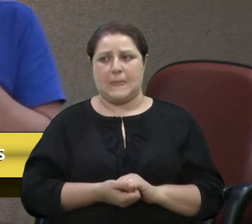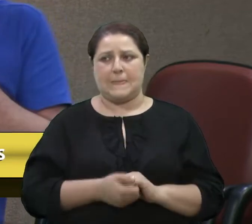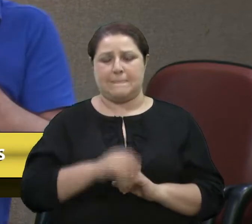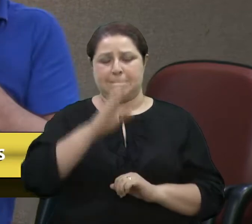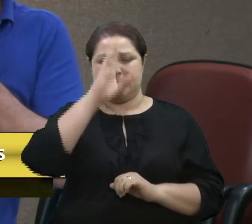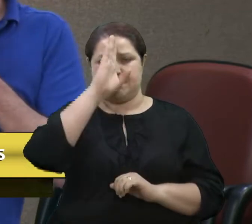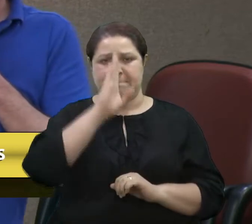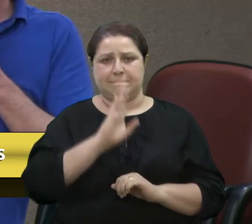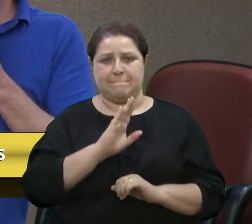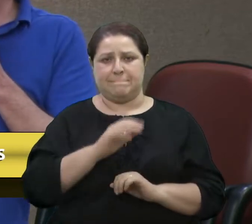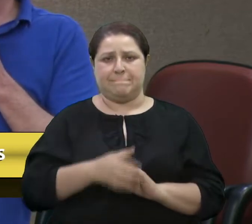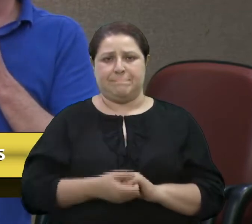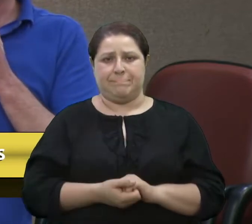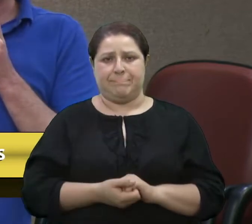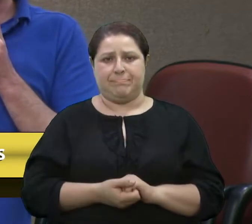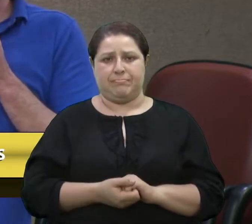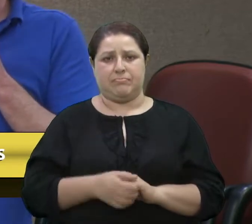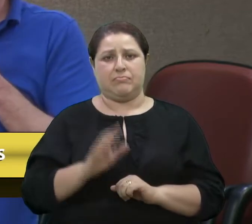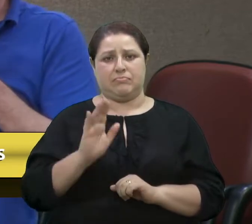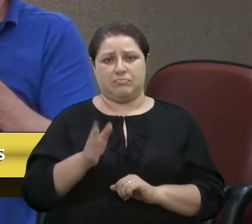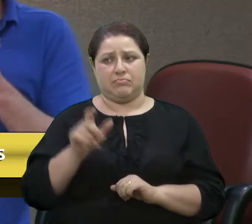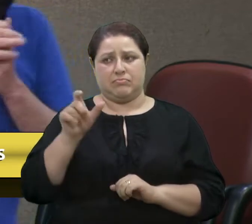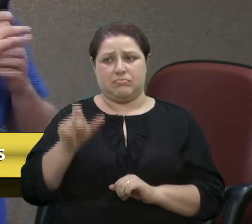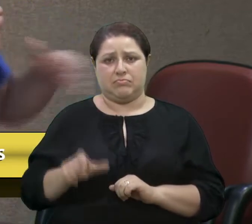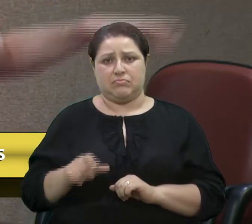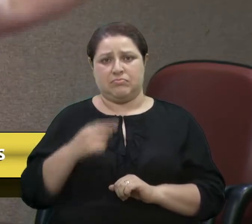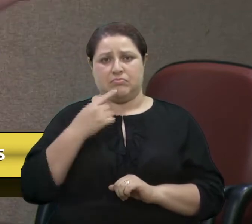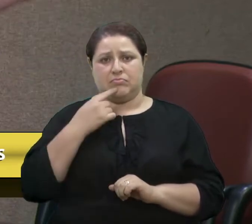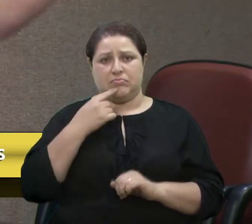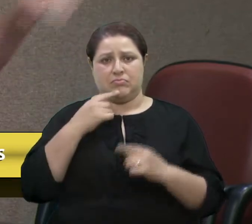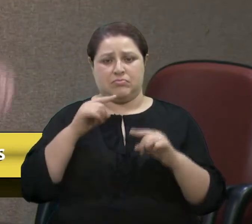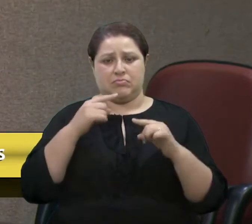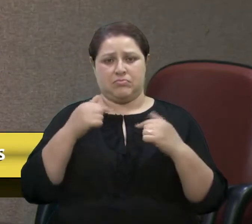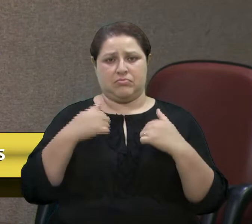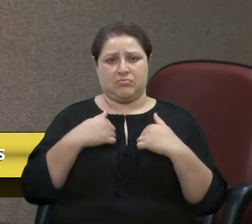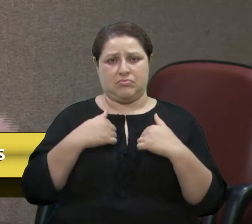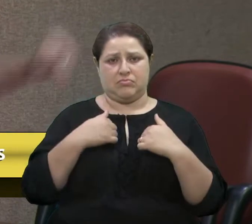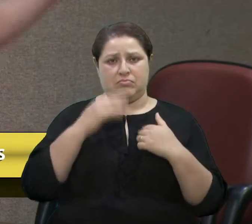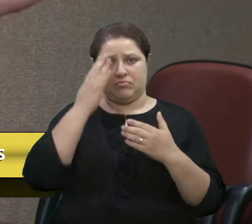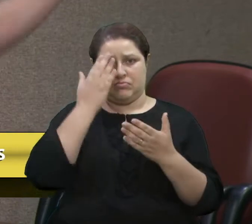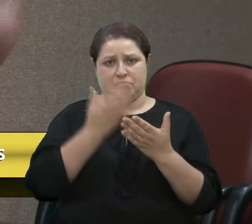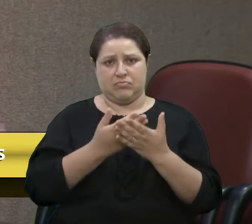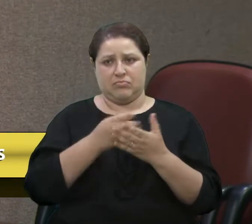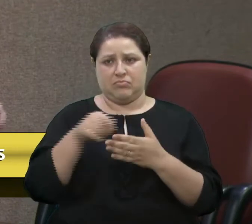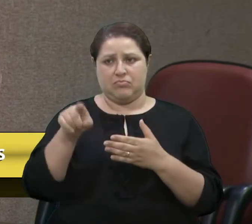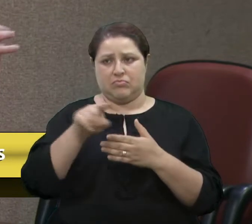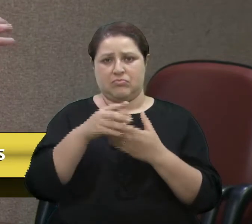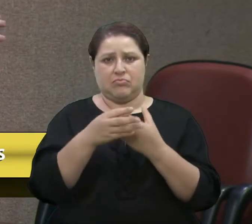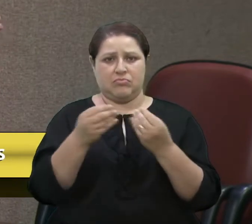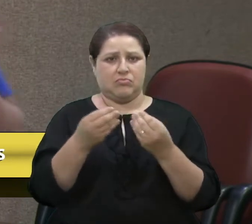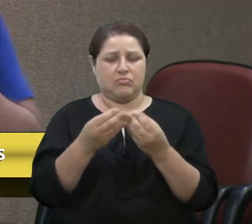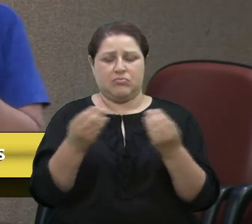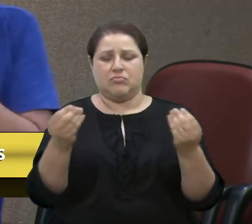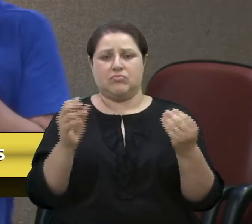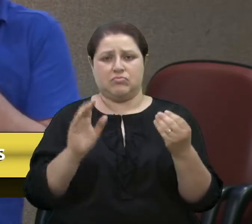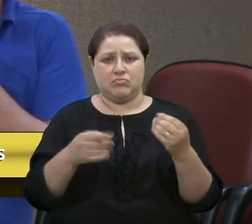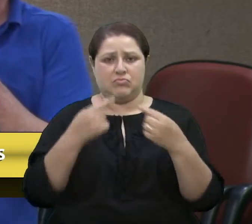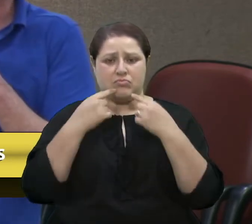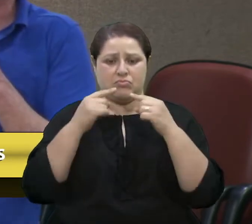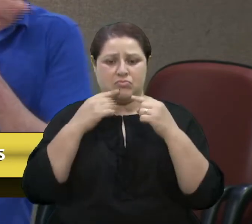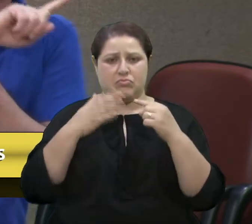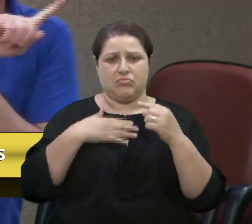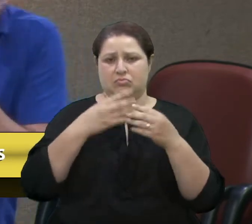grátis. Fui criticado por diversas vezes, tenho certeza que muitos me criticaram aqui por diversas vezes, mas as minhas